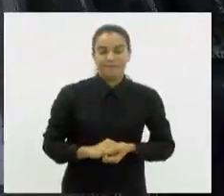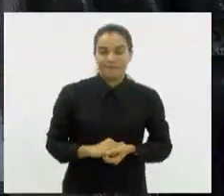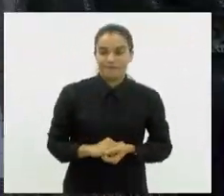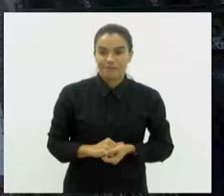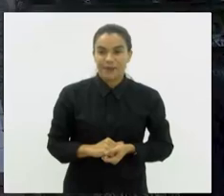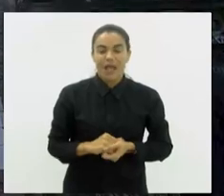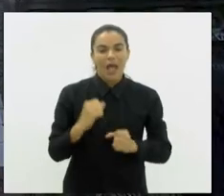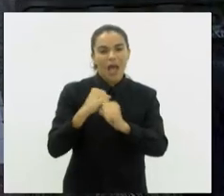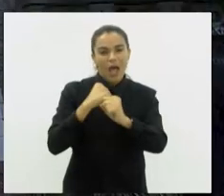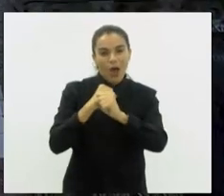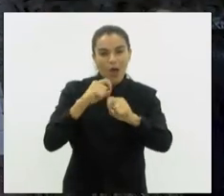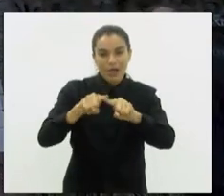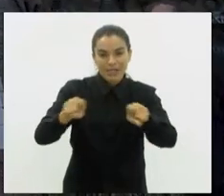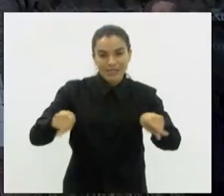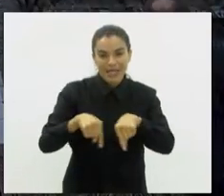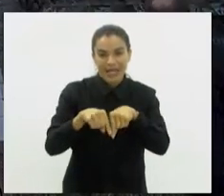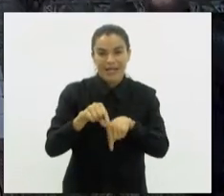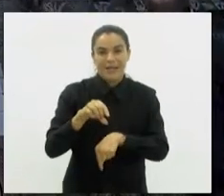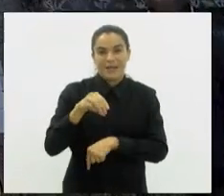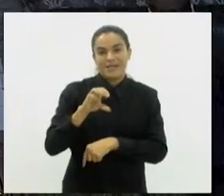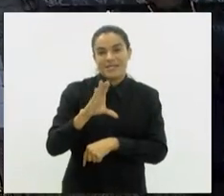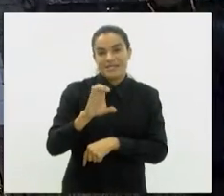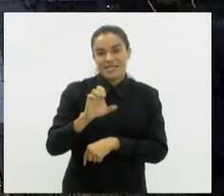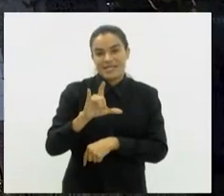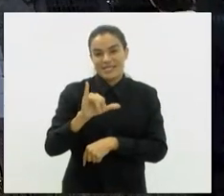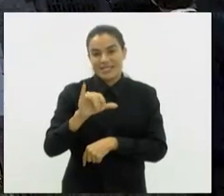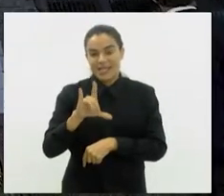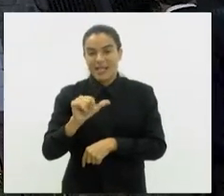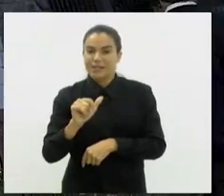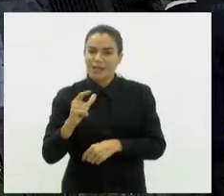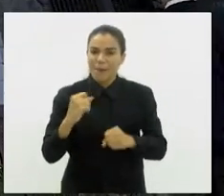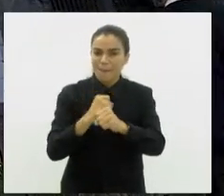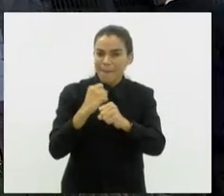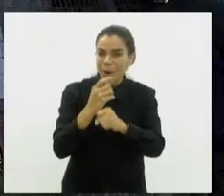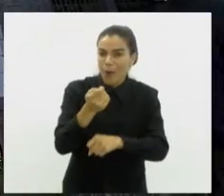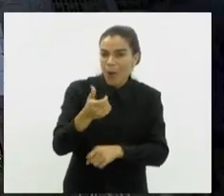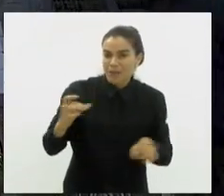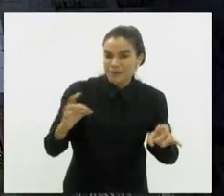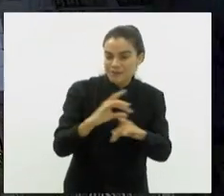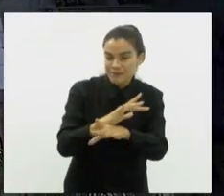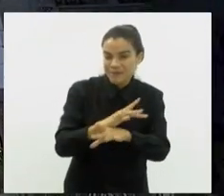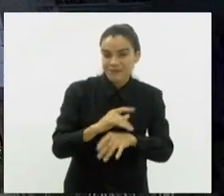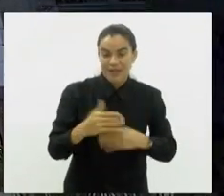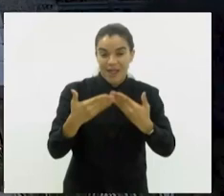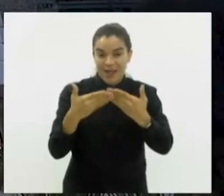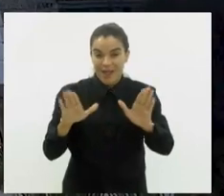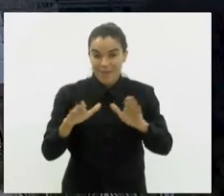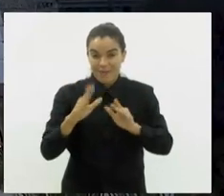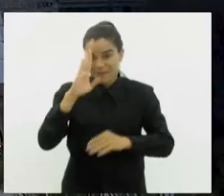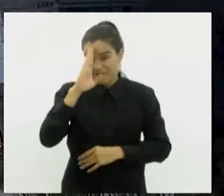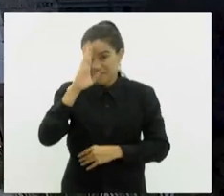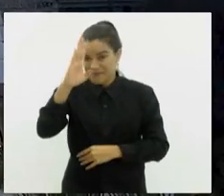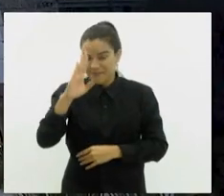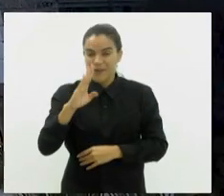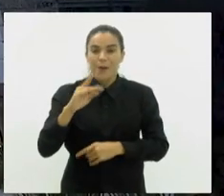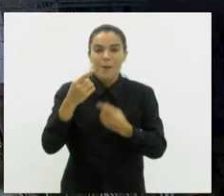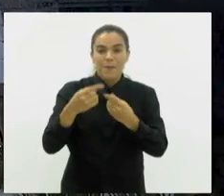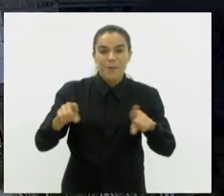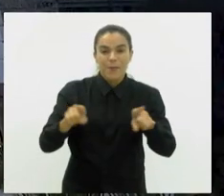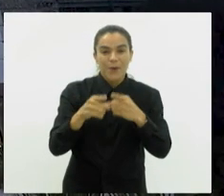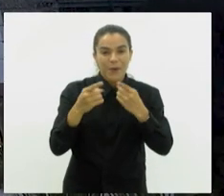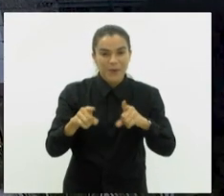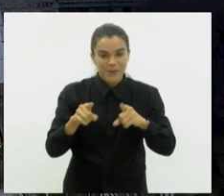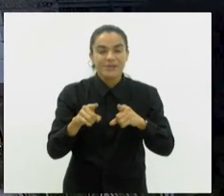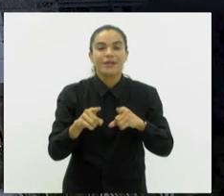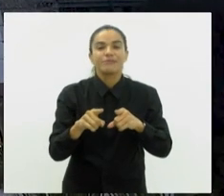As obras da sala Cecília Meirelles, no centro, estão em fase de finalização. A reabertura do principal espaço para a música de câmara do